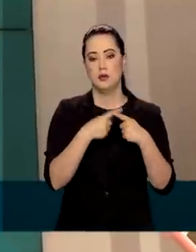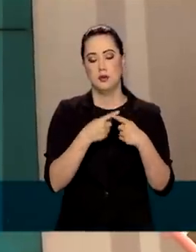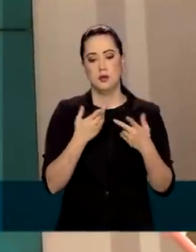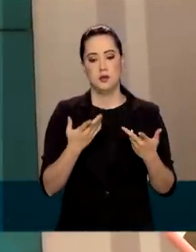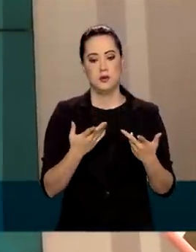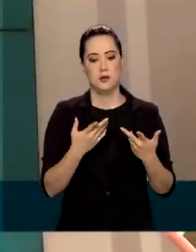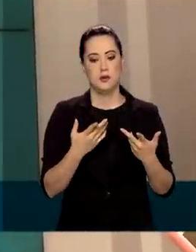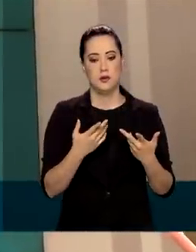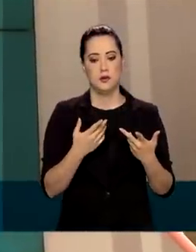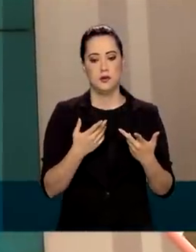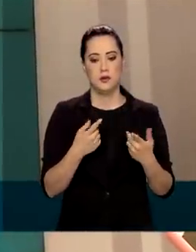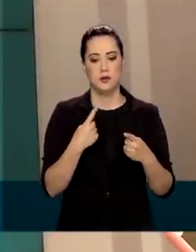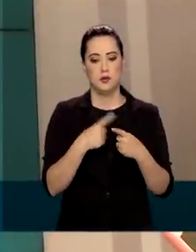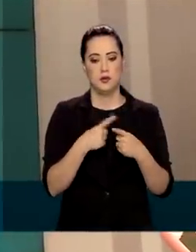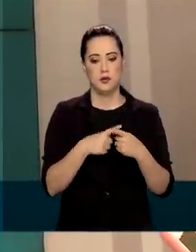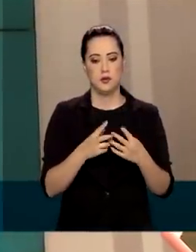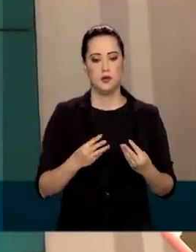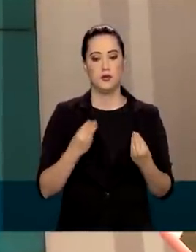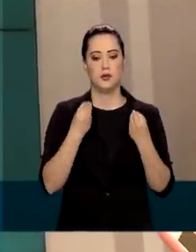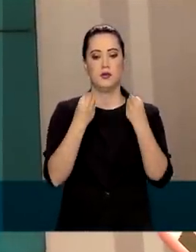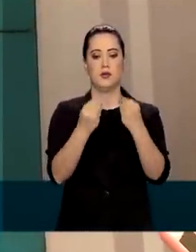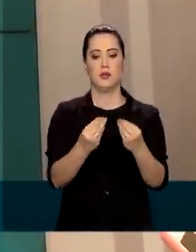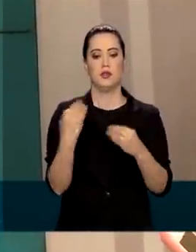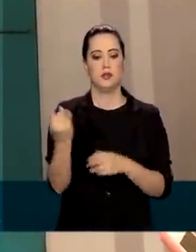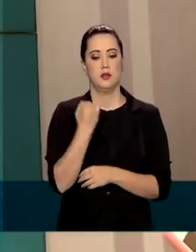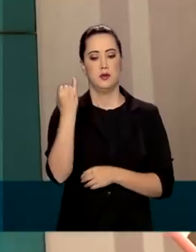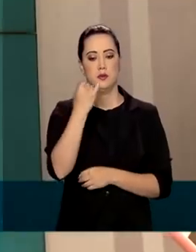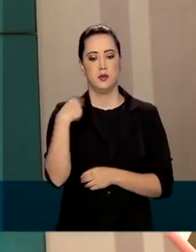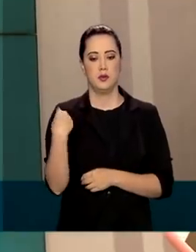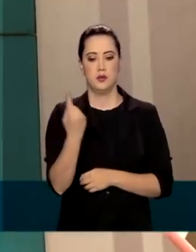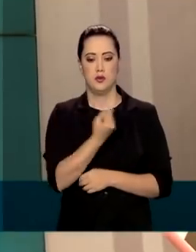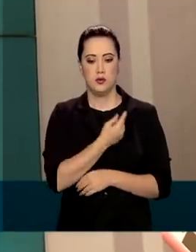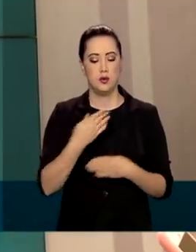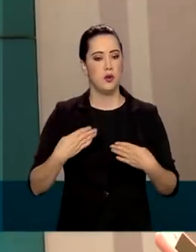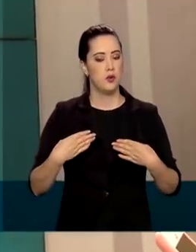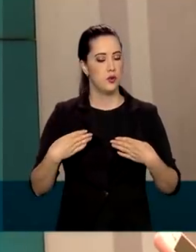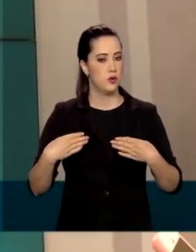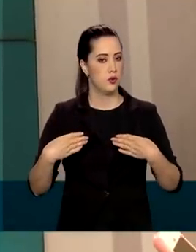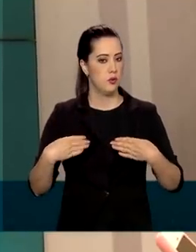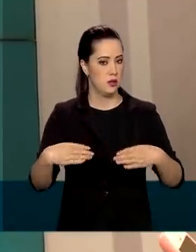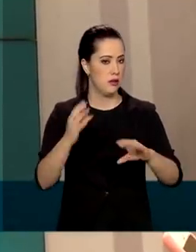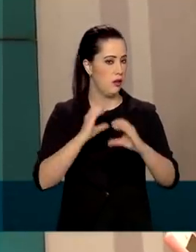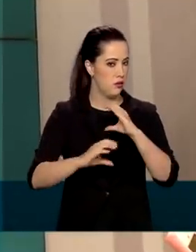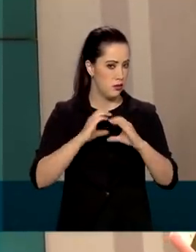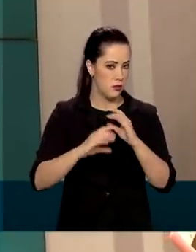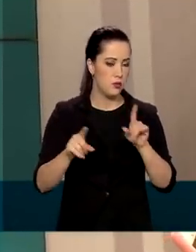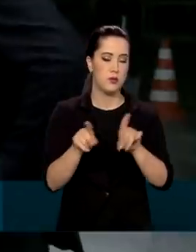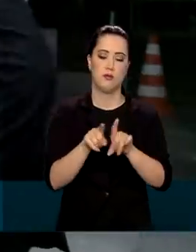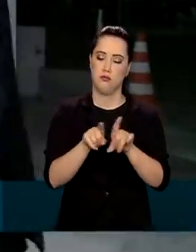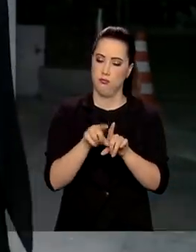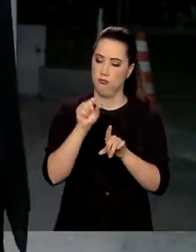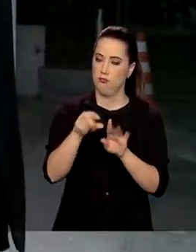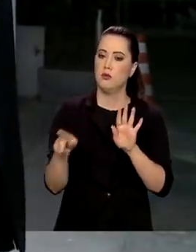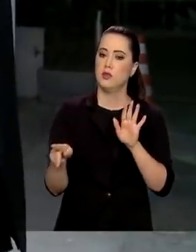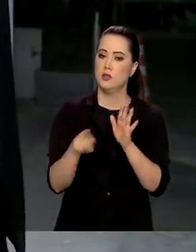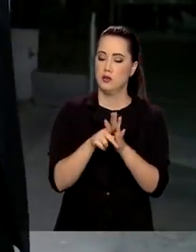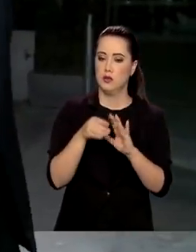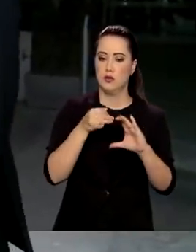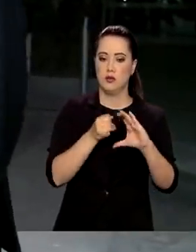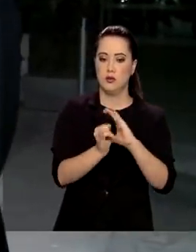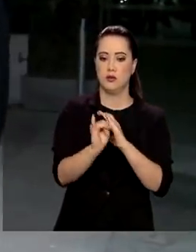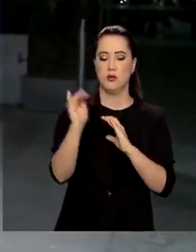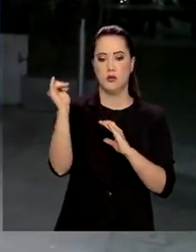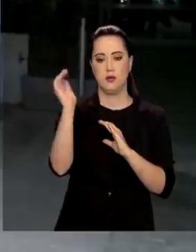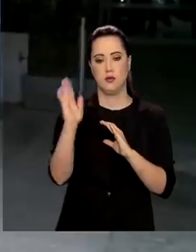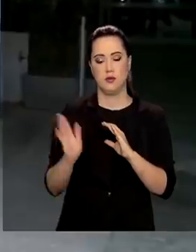uma entrega muito importante do nosso Ministério, do Ministério das Comunicações e da própria EBC, que está